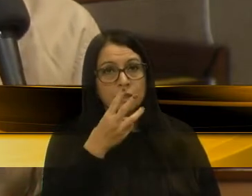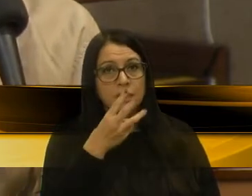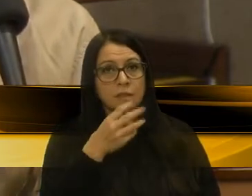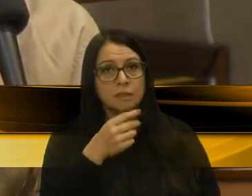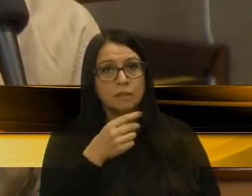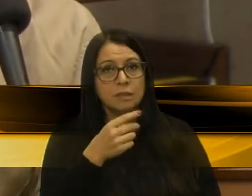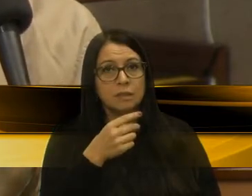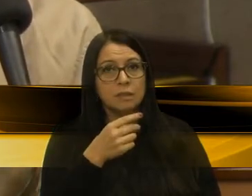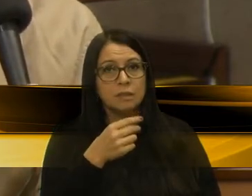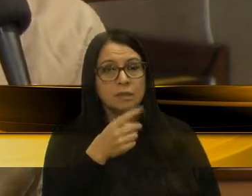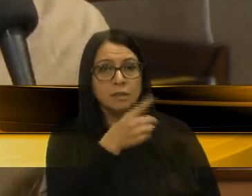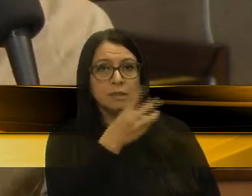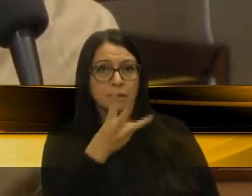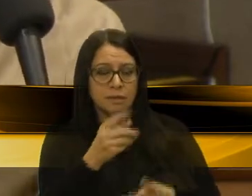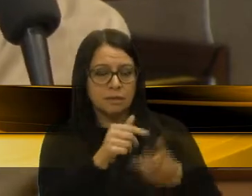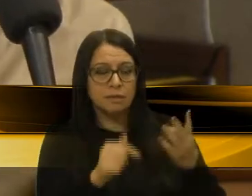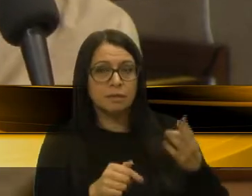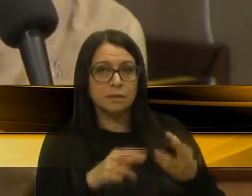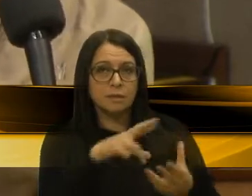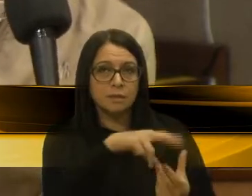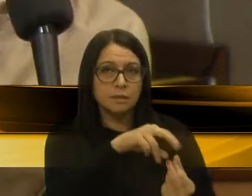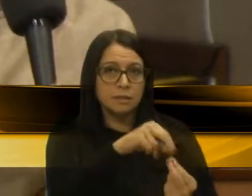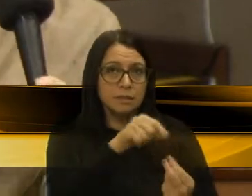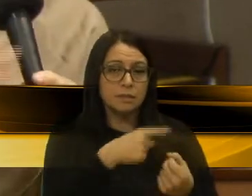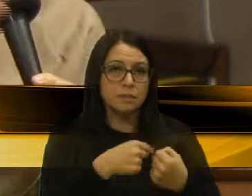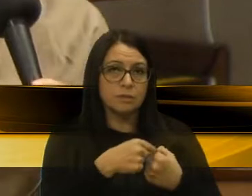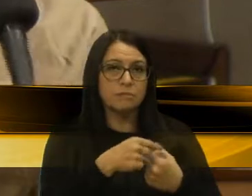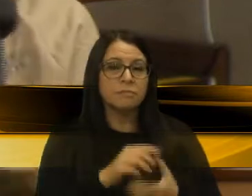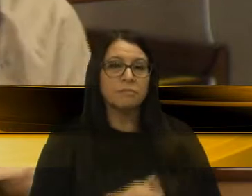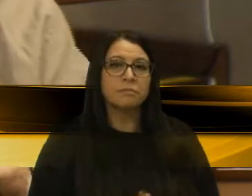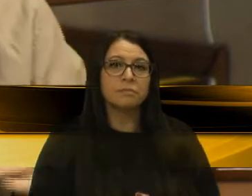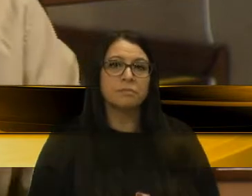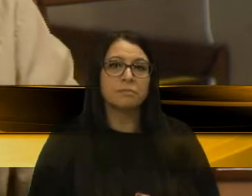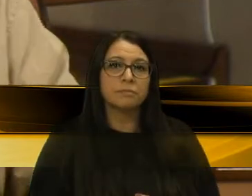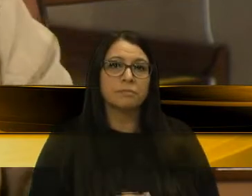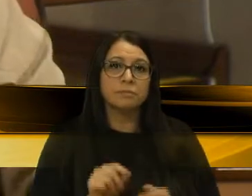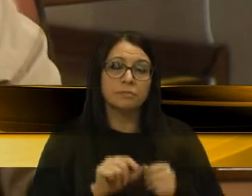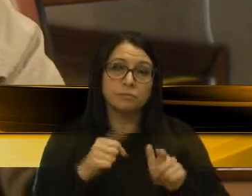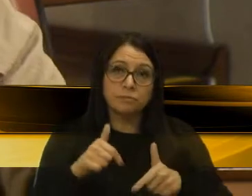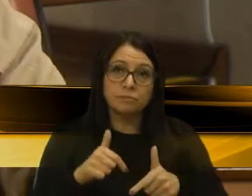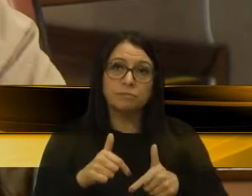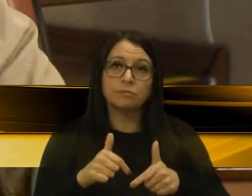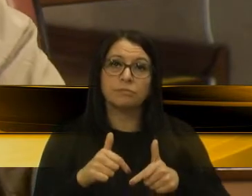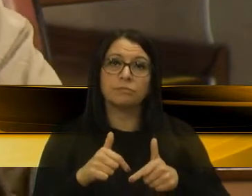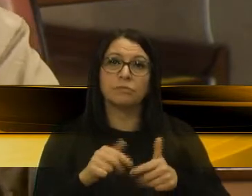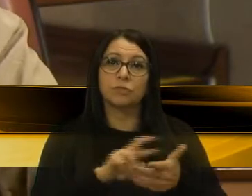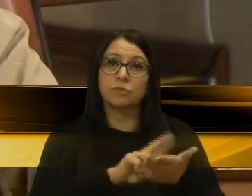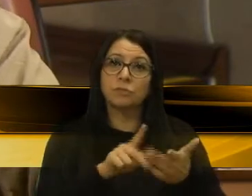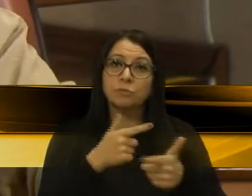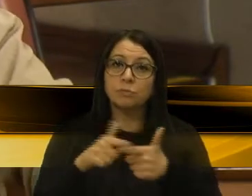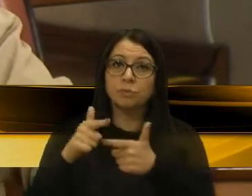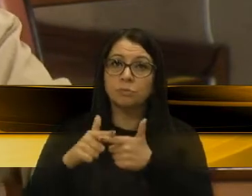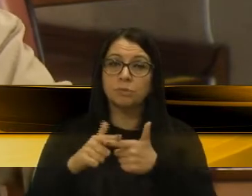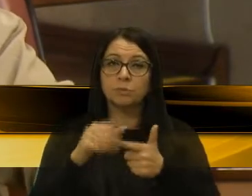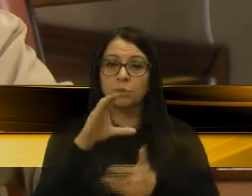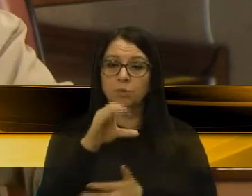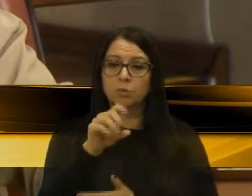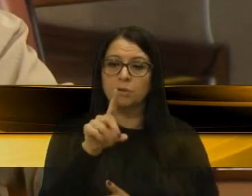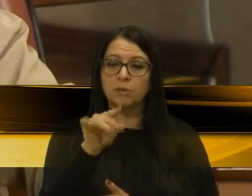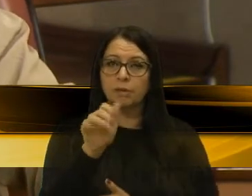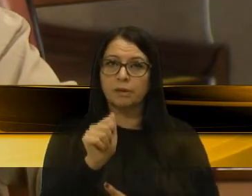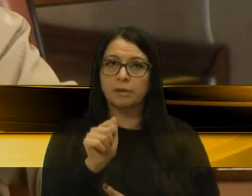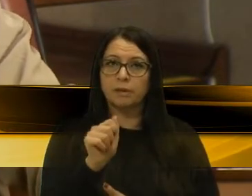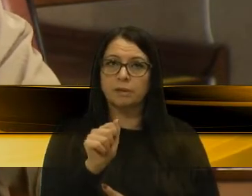reciclagens aqui na nossa cidade, recicladoras, que fazem esse trabalho, e que estão com diversos problemas com a Codec e com a Secretaria de